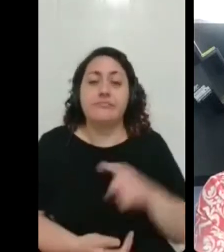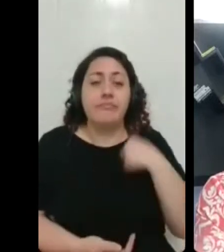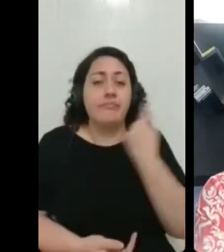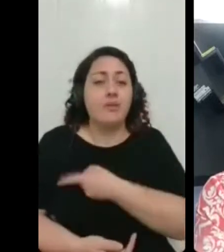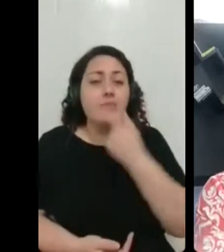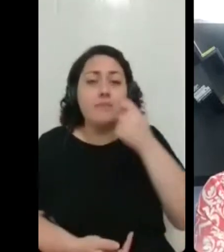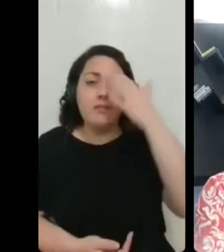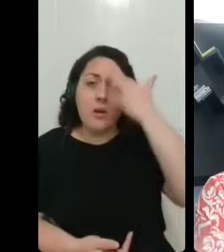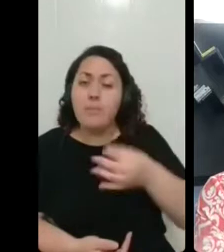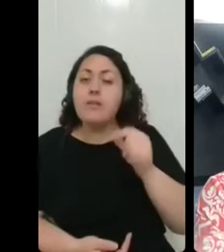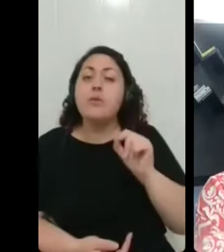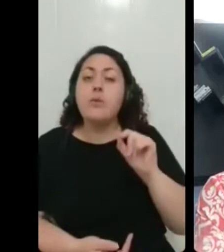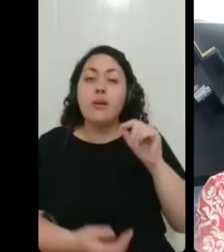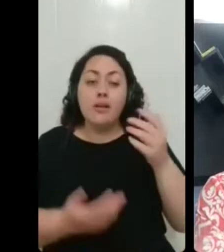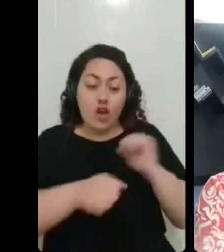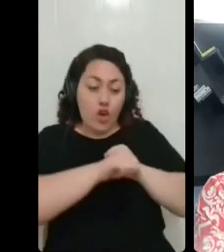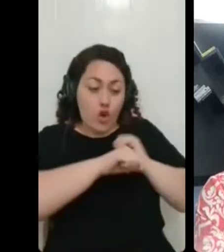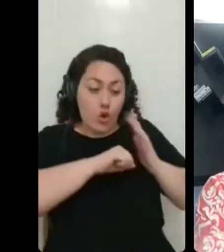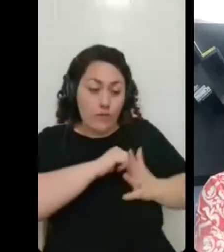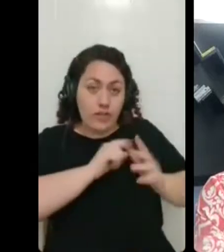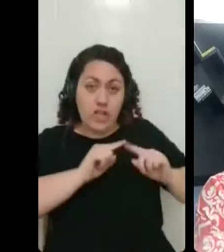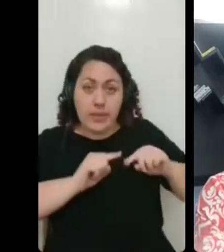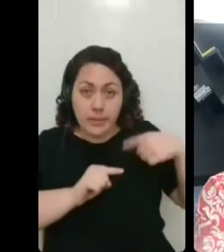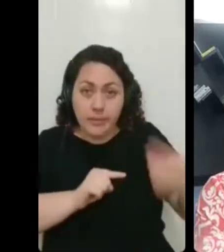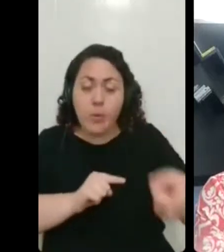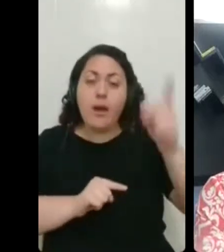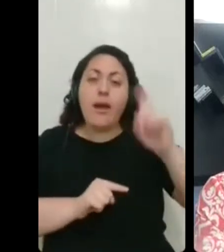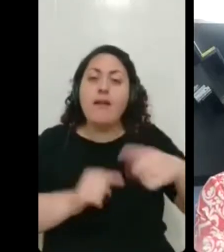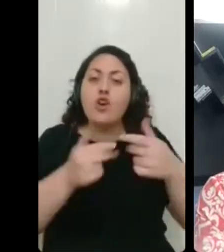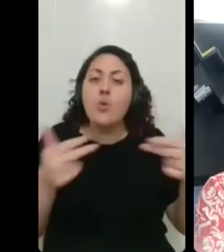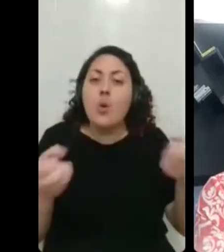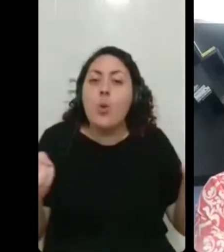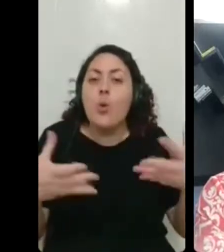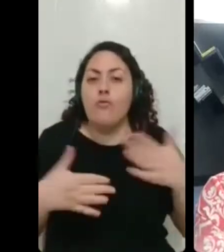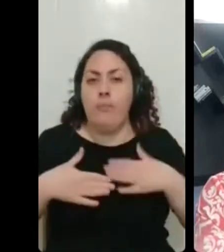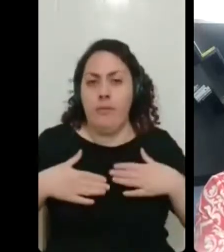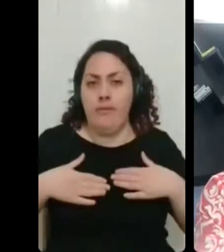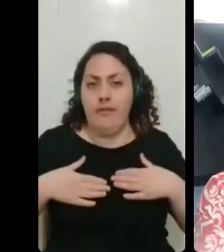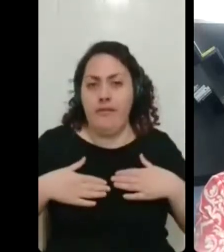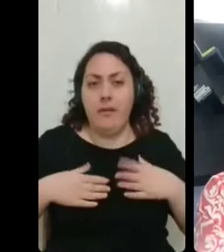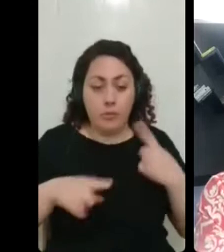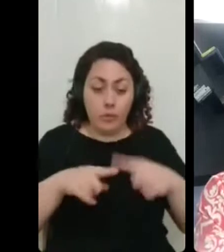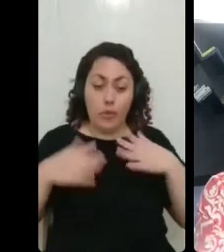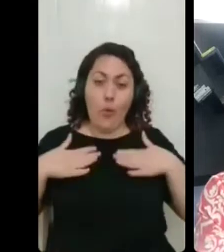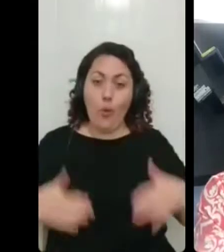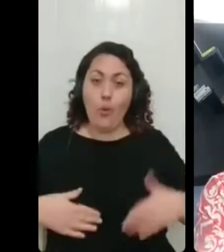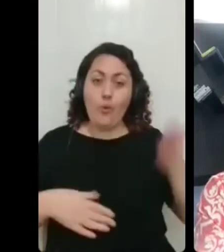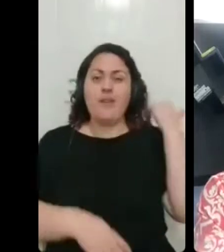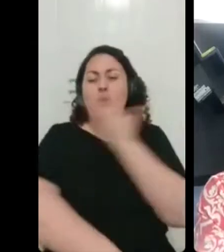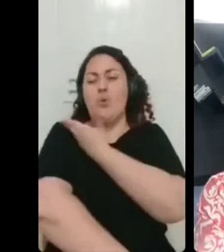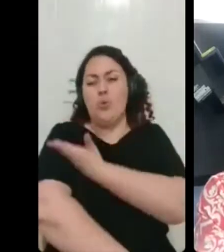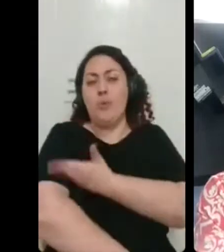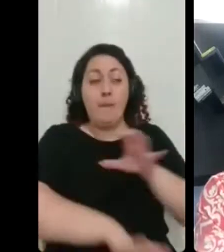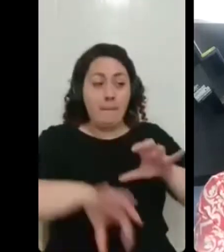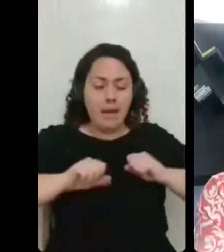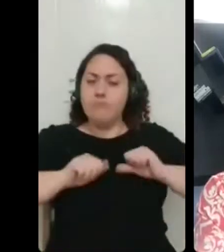sabe? até o nosso corpo o corpo que a gente estava acostumado ele vai estar diferente sabe? então a gente